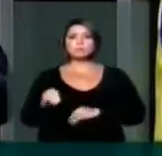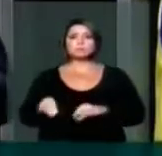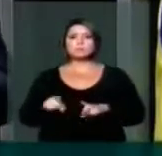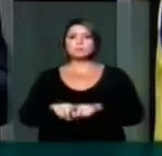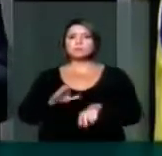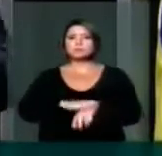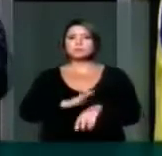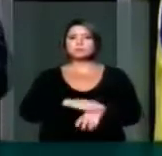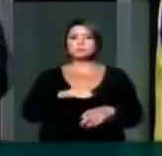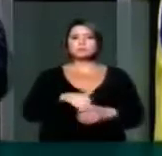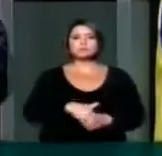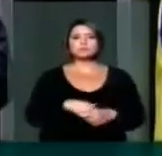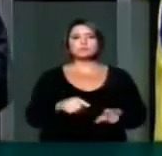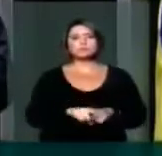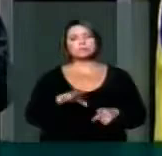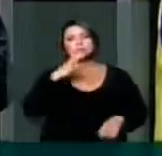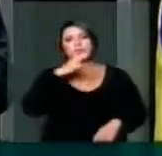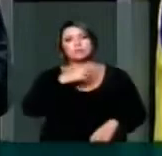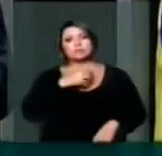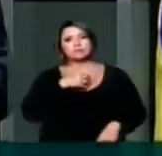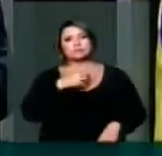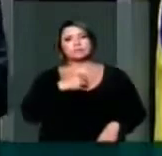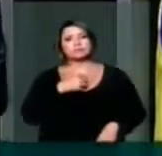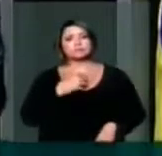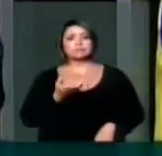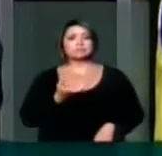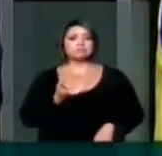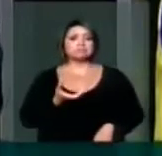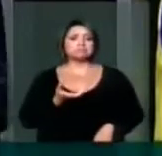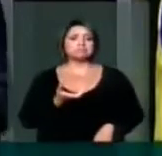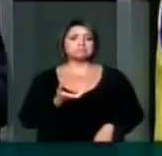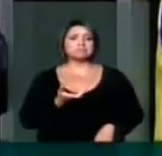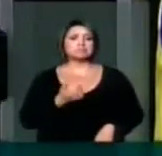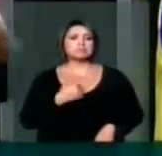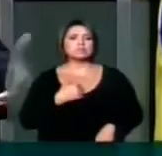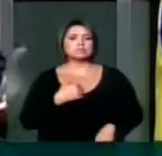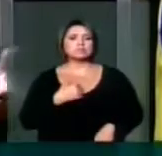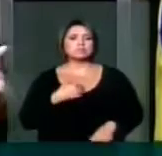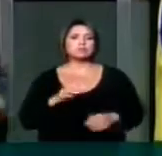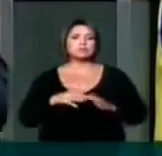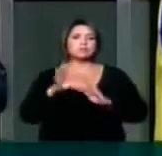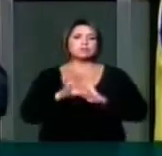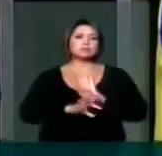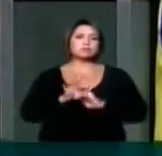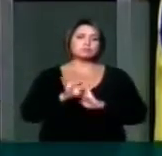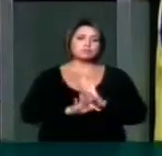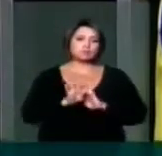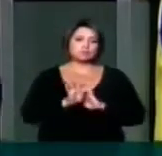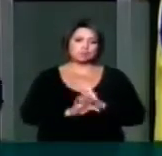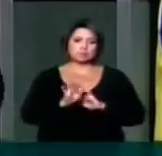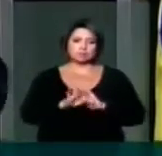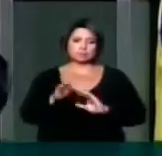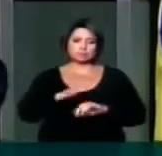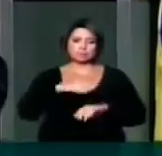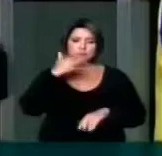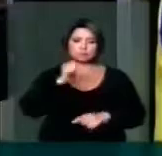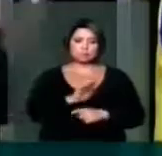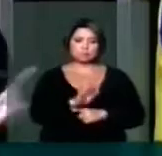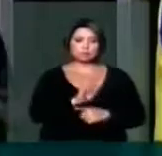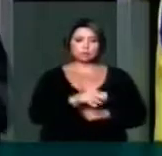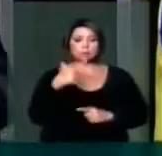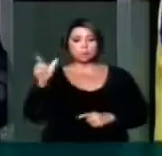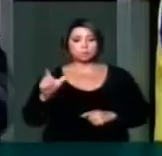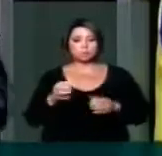votação porque se achava que o contexto que está poderia beneficiar